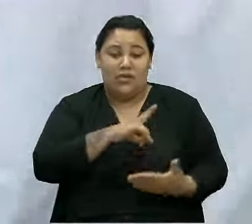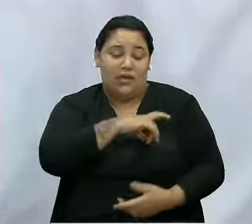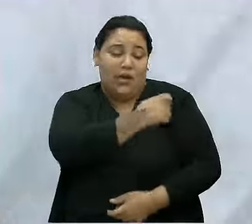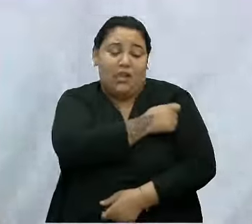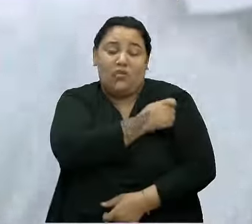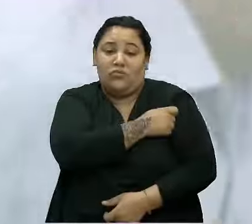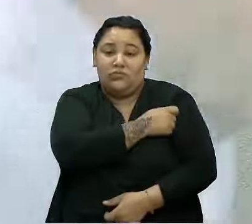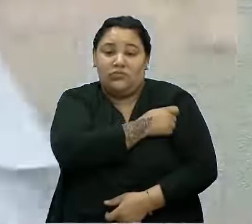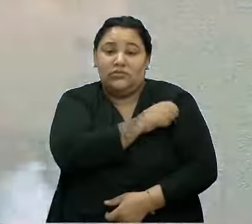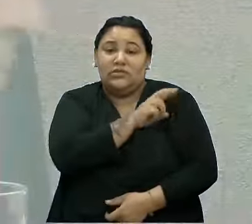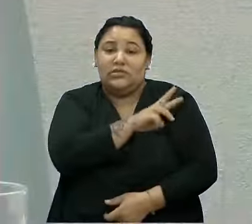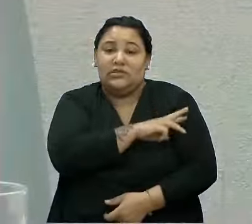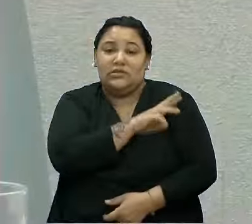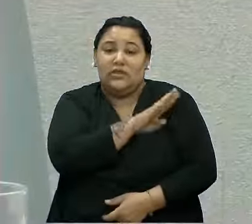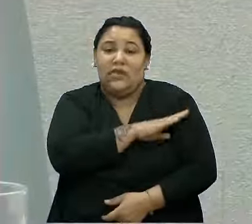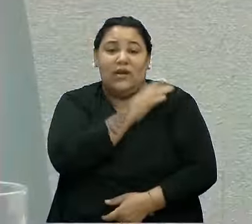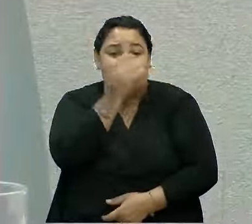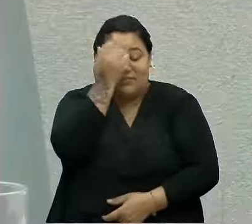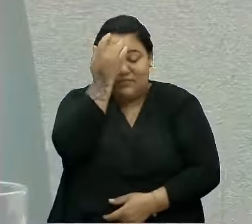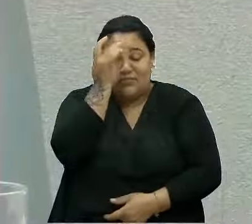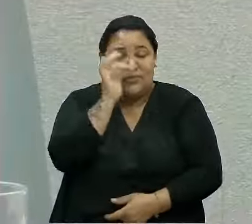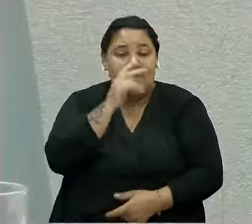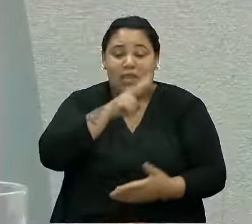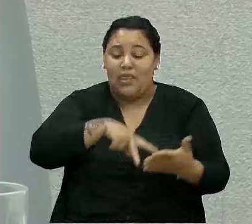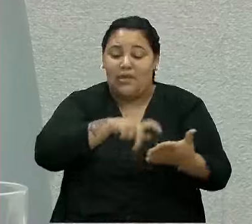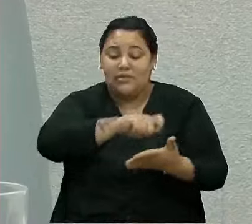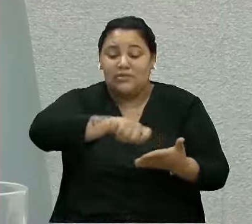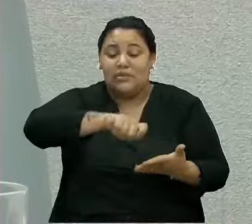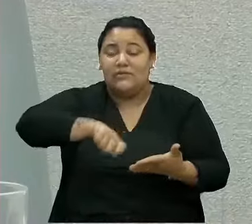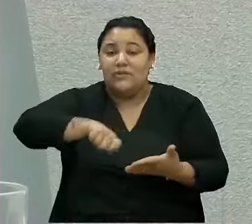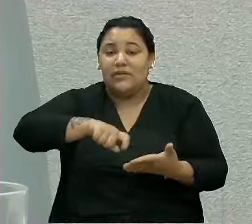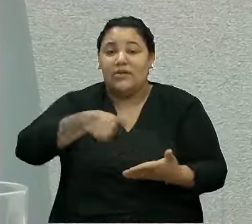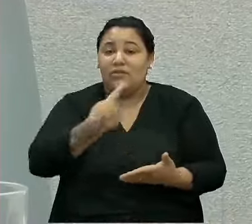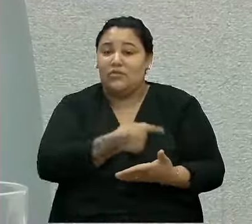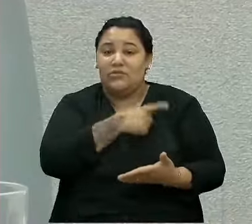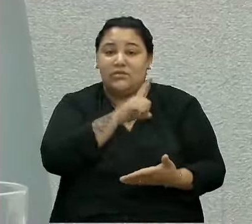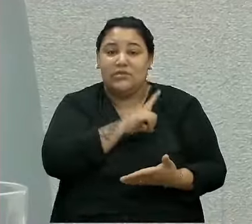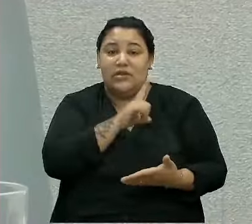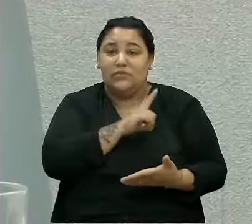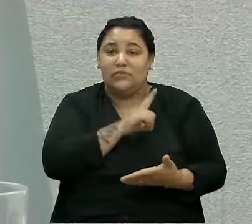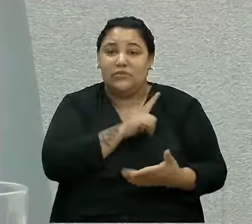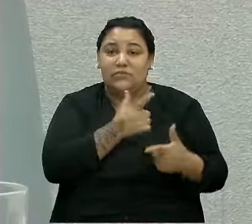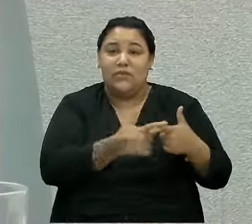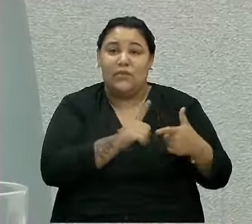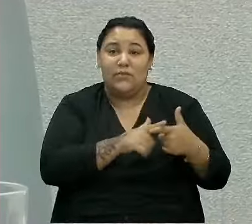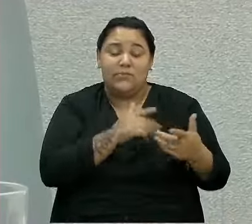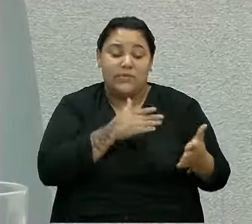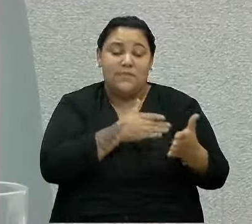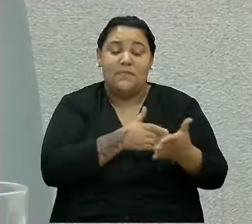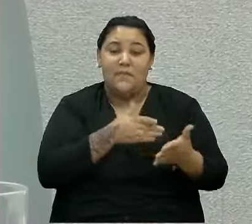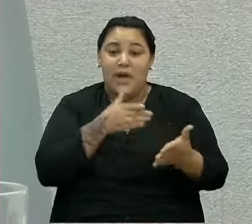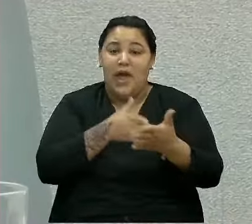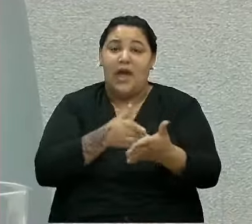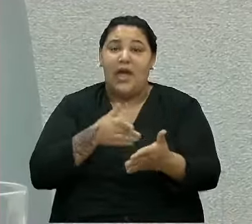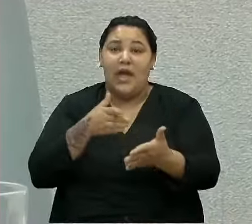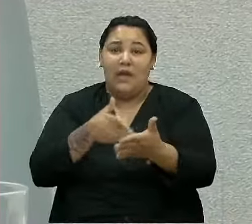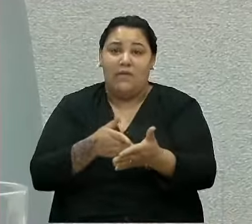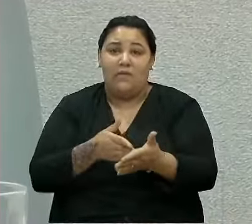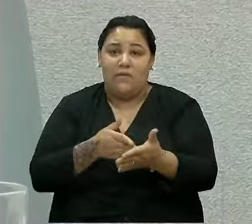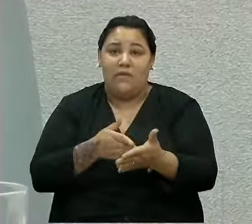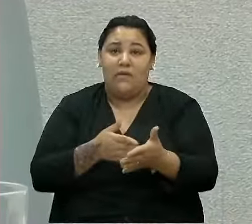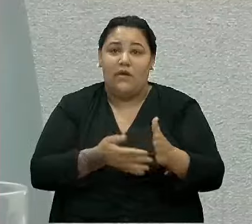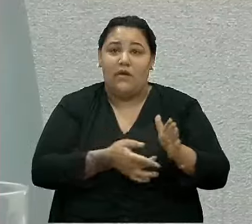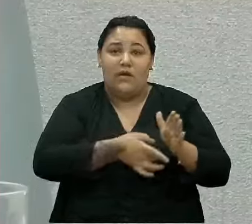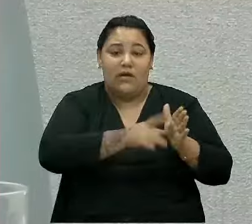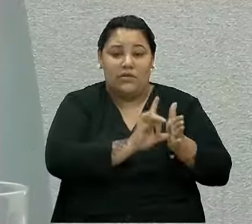terceira, quarta série que ainda não sabem ler e escrever. Então nós temos problemas e barreiras muito grandes a serem enfrentadas antes que a gente